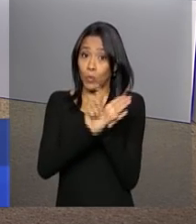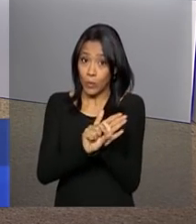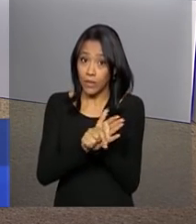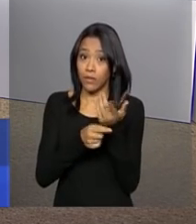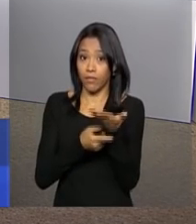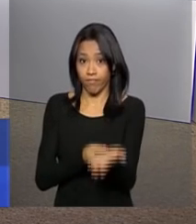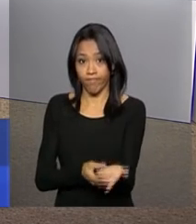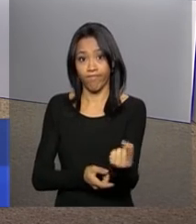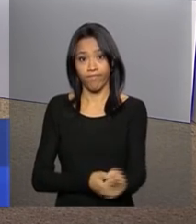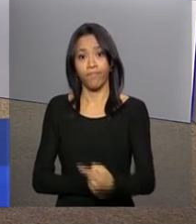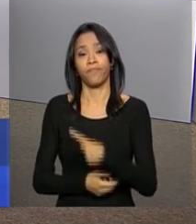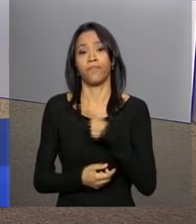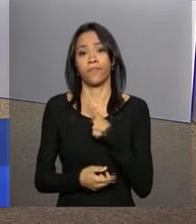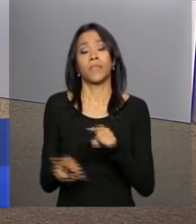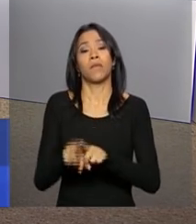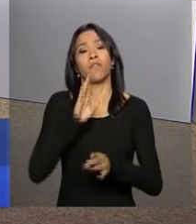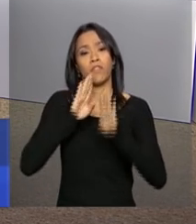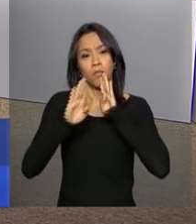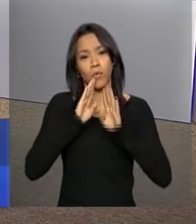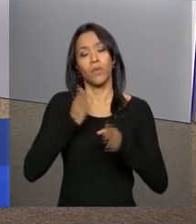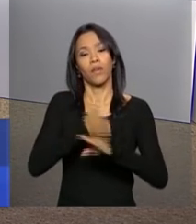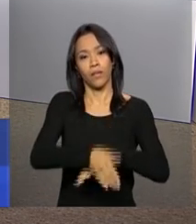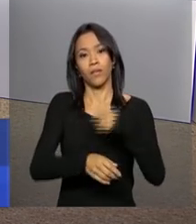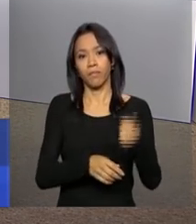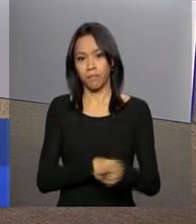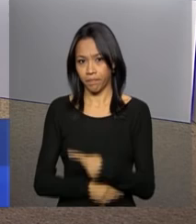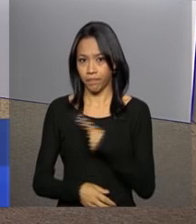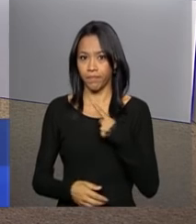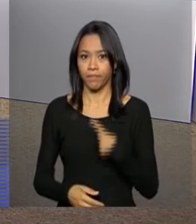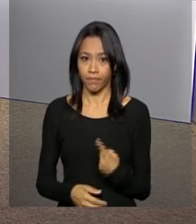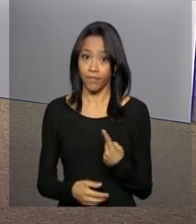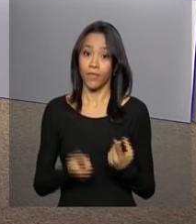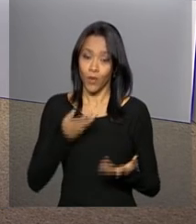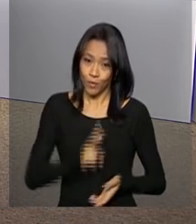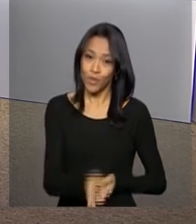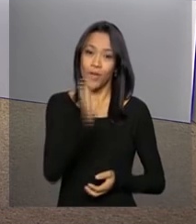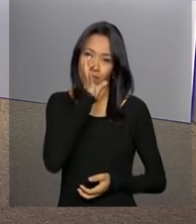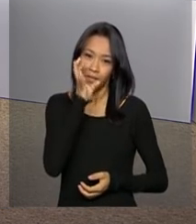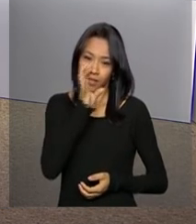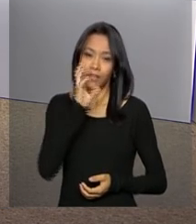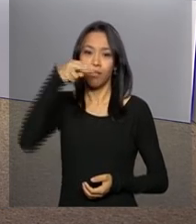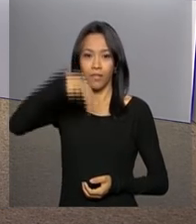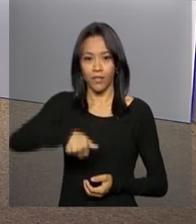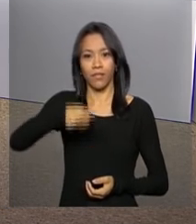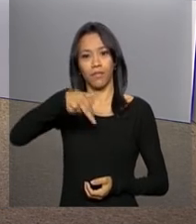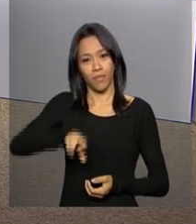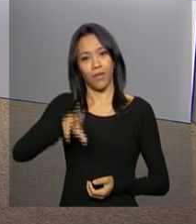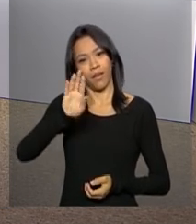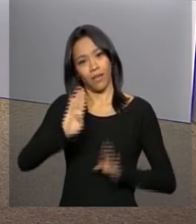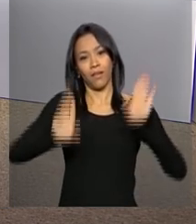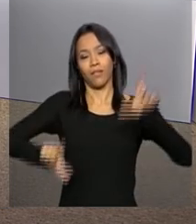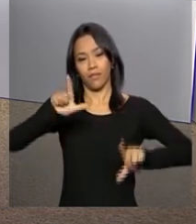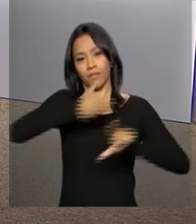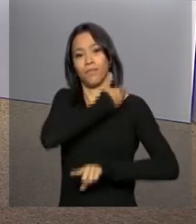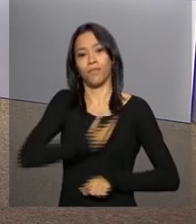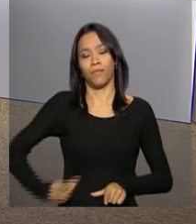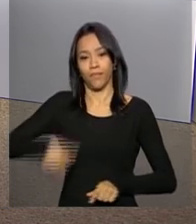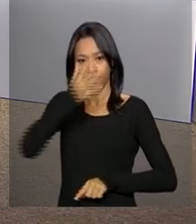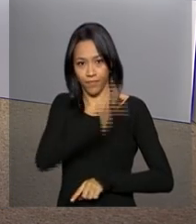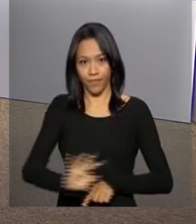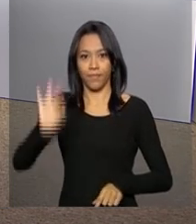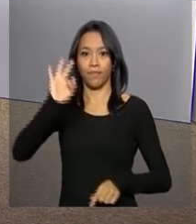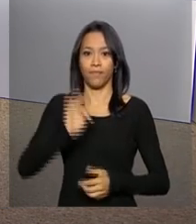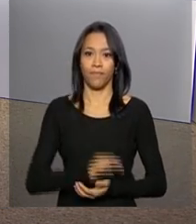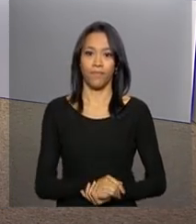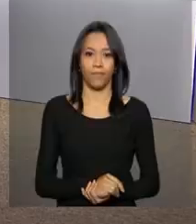.com.br tvnbr, facebook.com.br tvnbr. Continue com a nossa programação NBR, a TV do